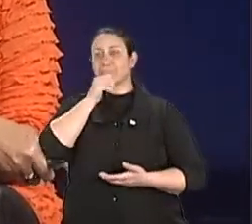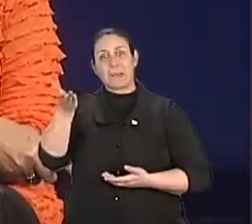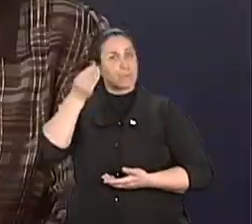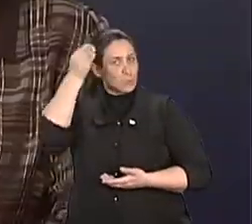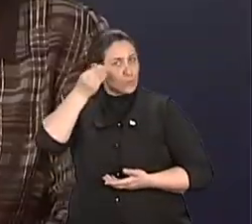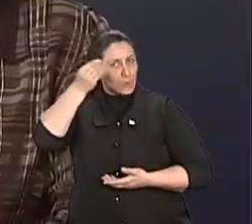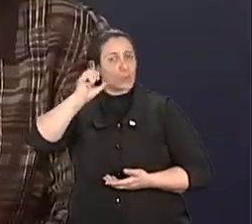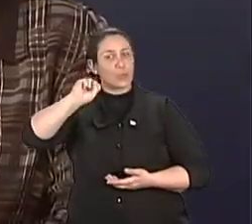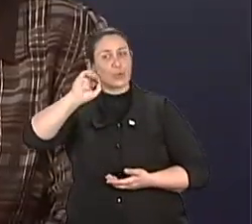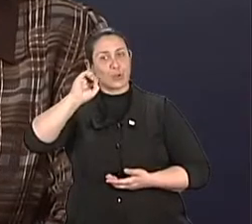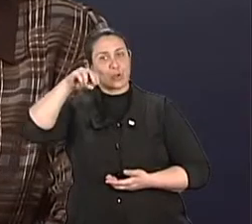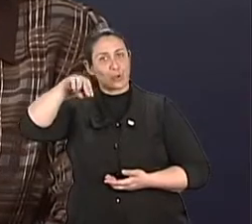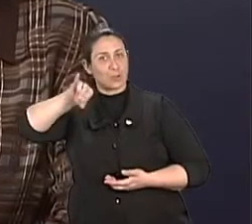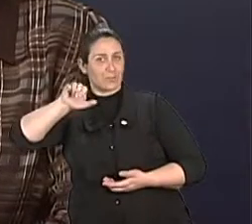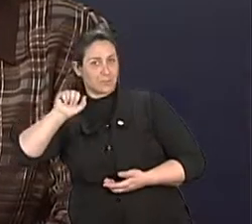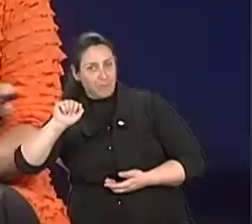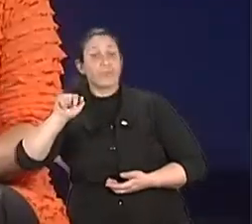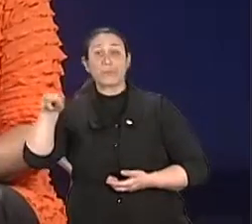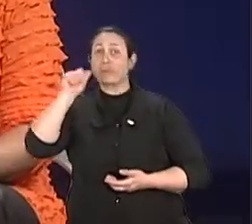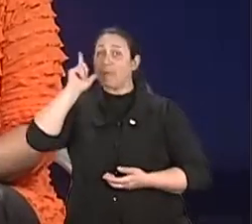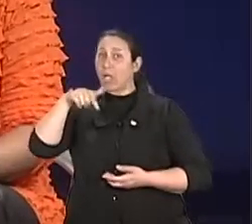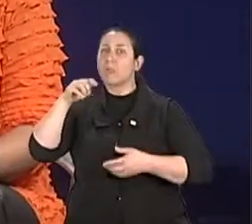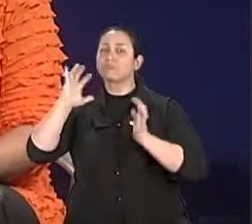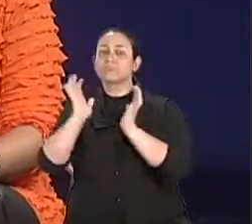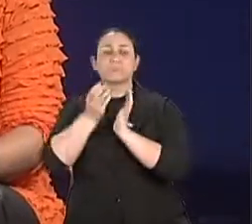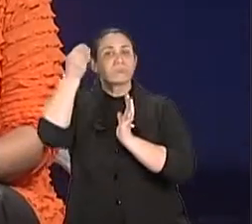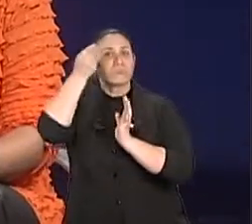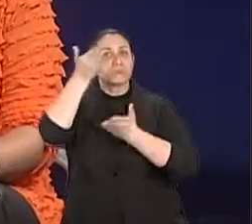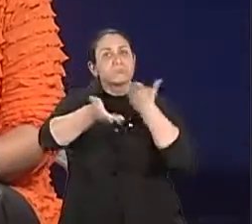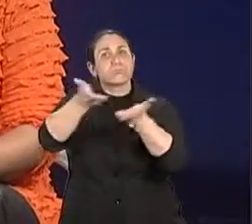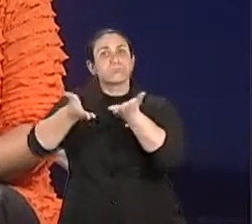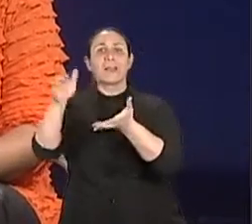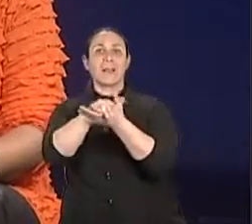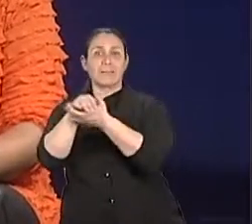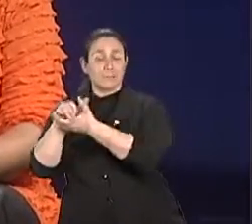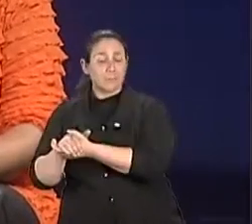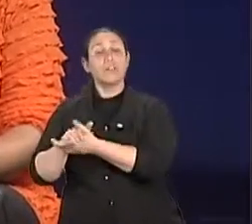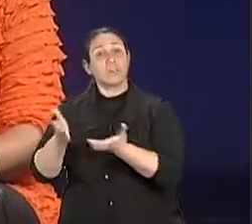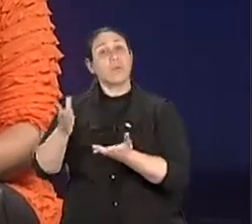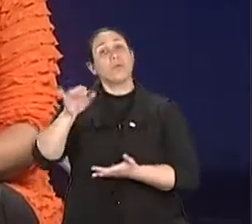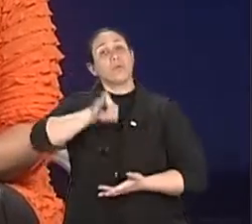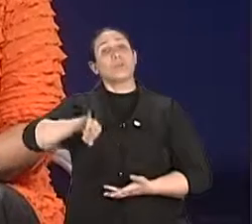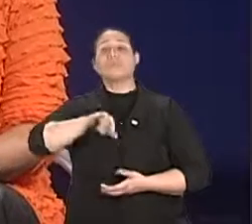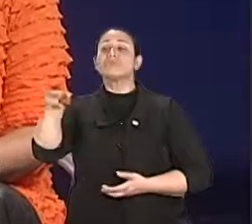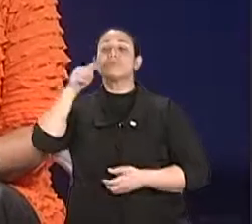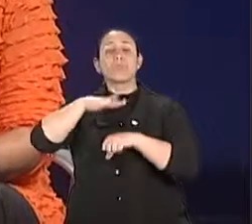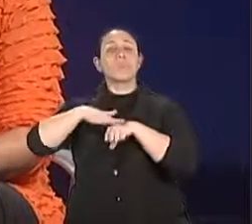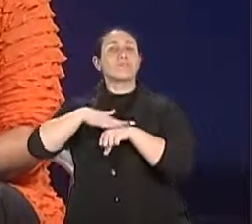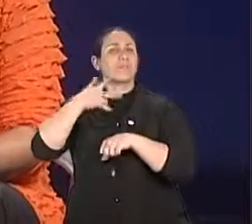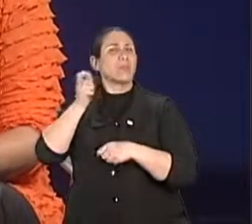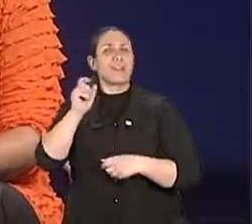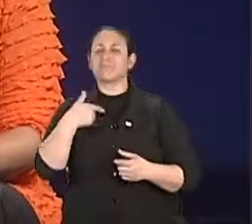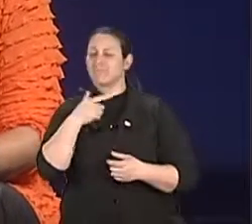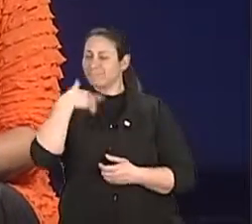psicóloga Sônia Limberger, terapeuta de casal, pra que a gente possa saber essas situações que estão se identificando. Pois é, garanto